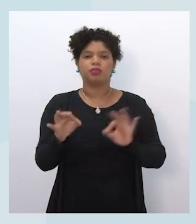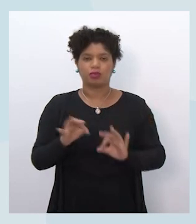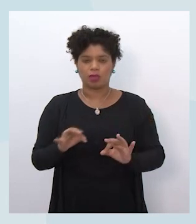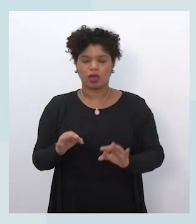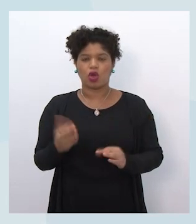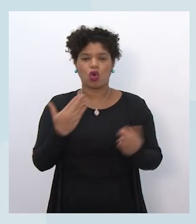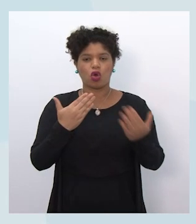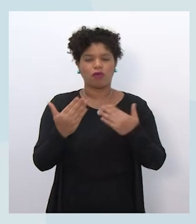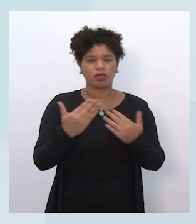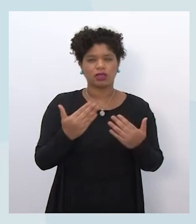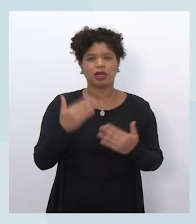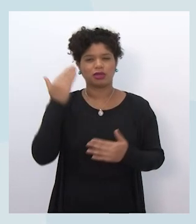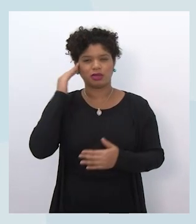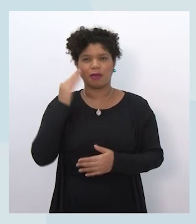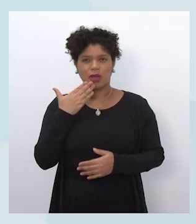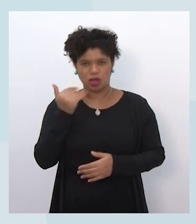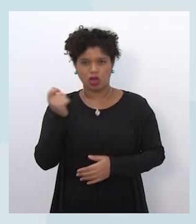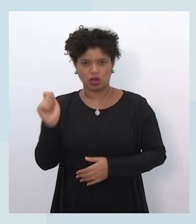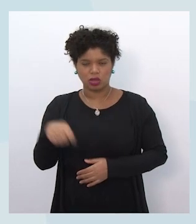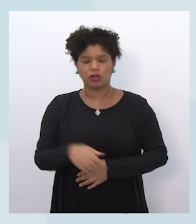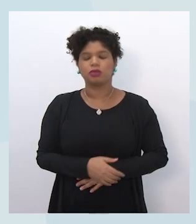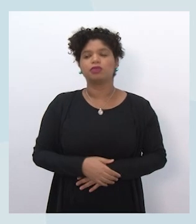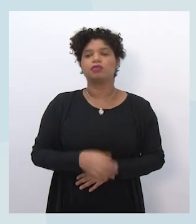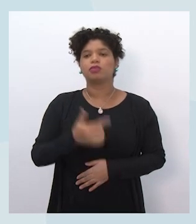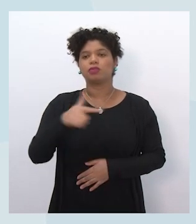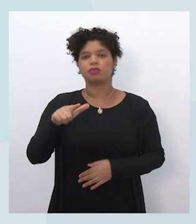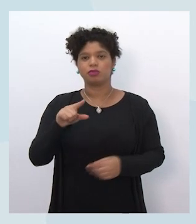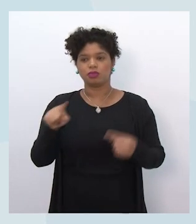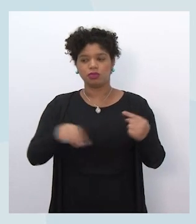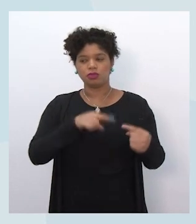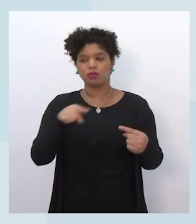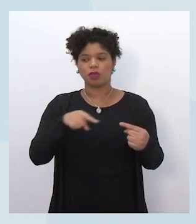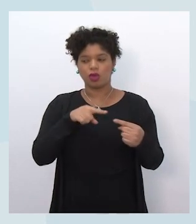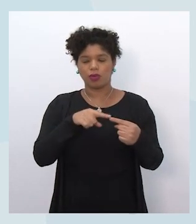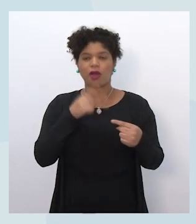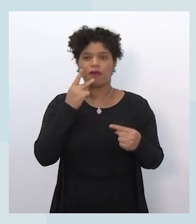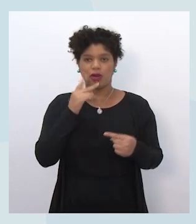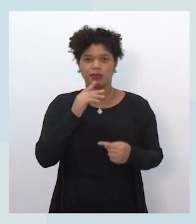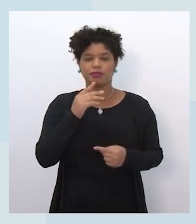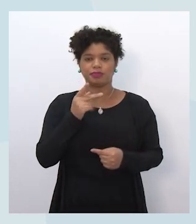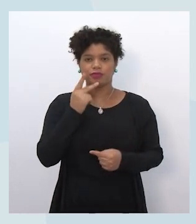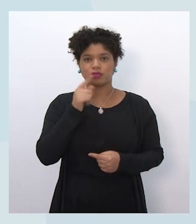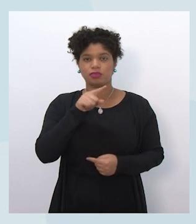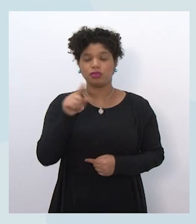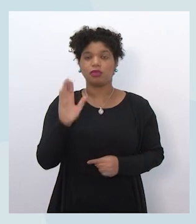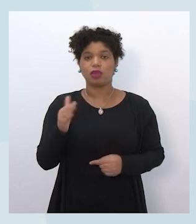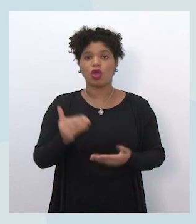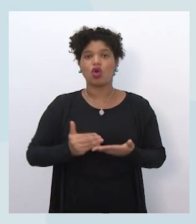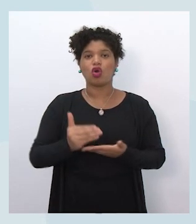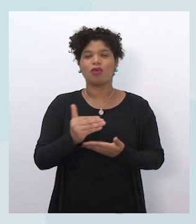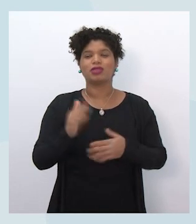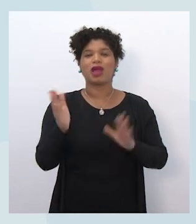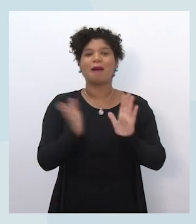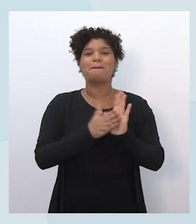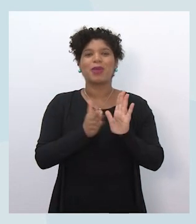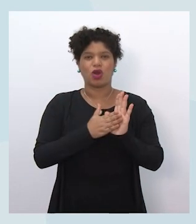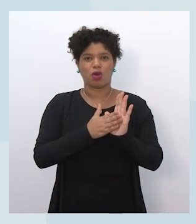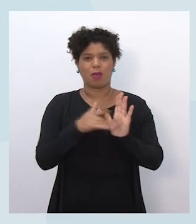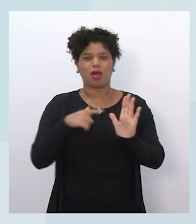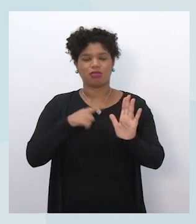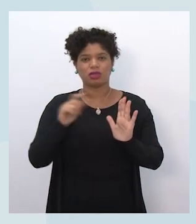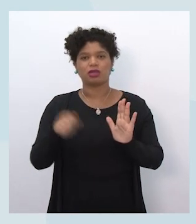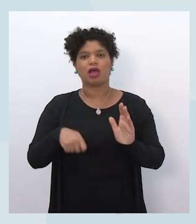dialogar umas com as outras. As missões, como eu disse para vocês lá no início, elas são propostas de